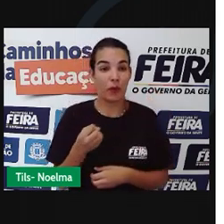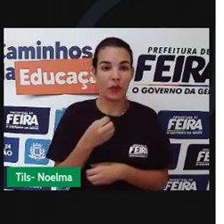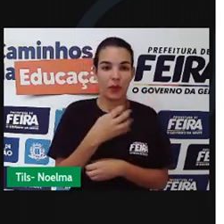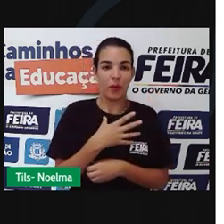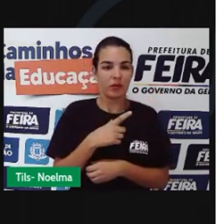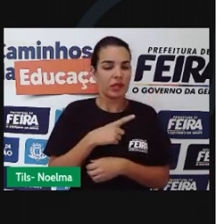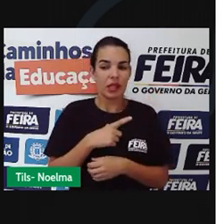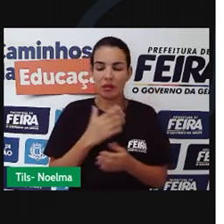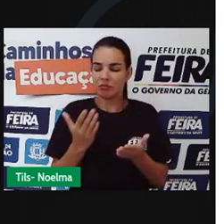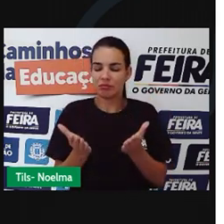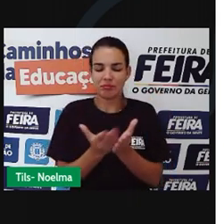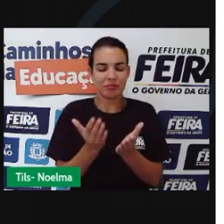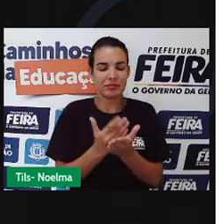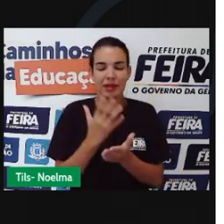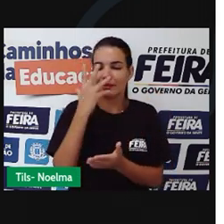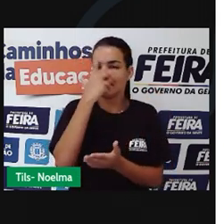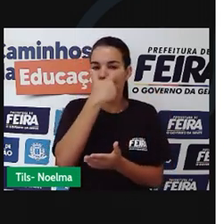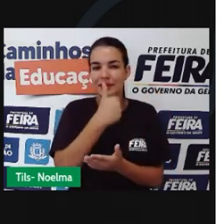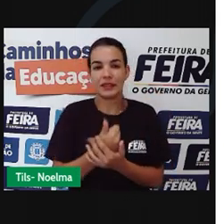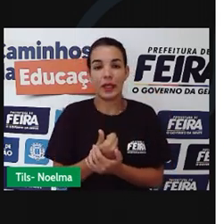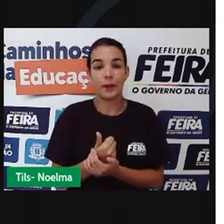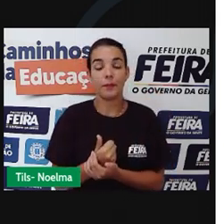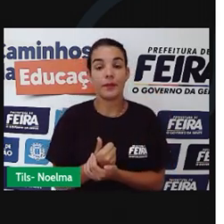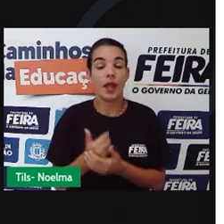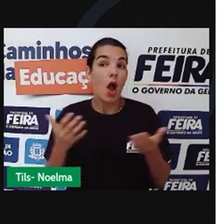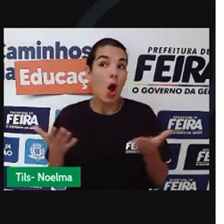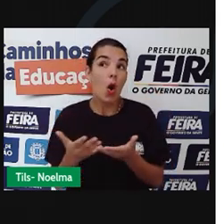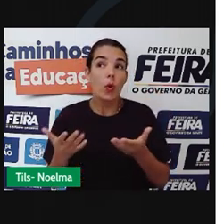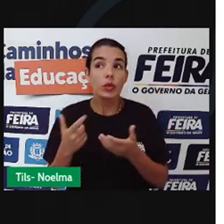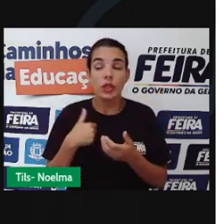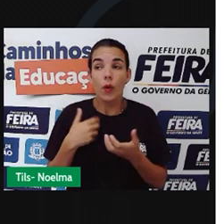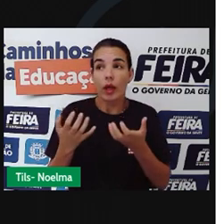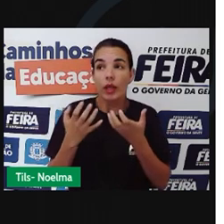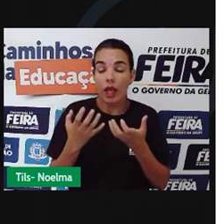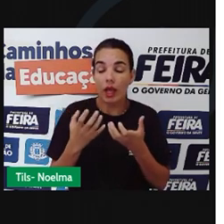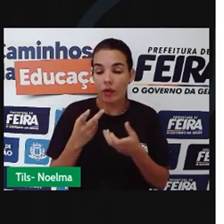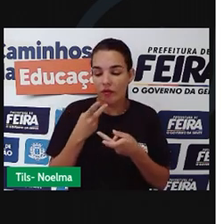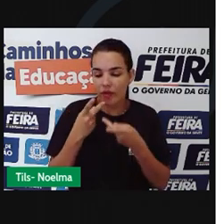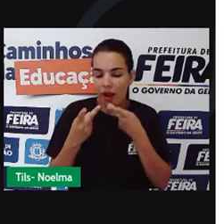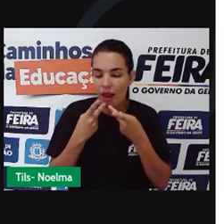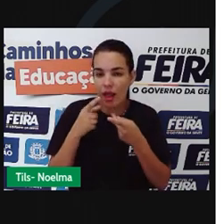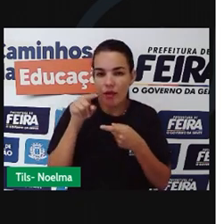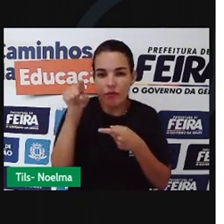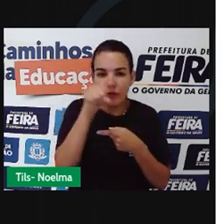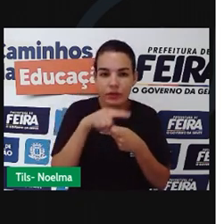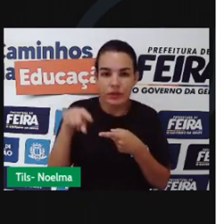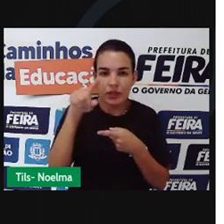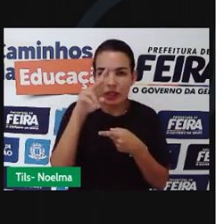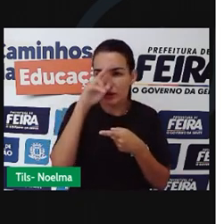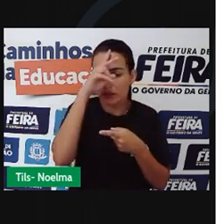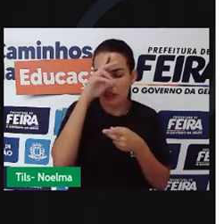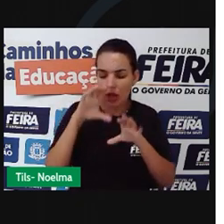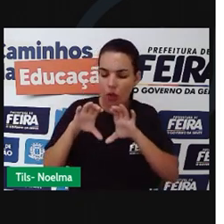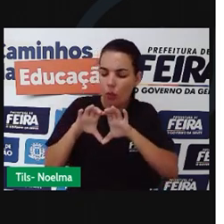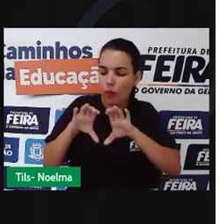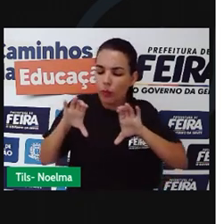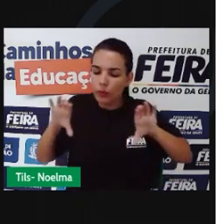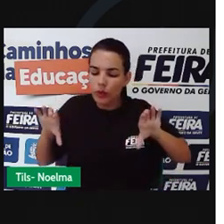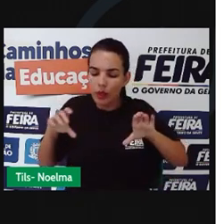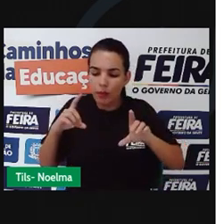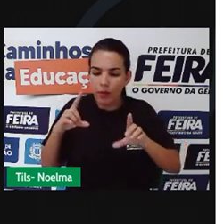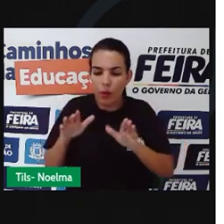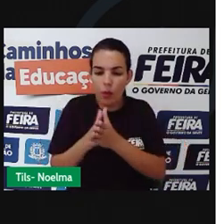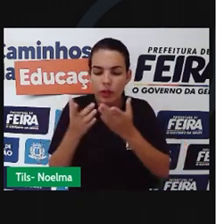lindíssimas dessa história. Eu resolvi contar o trecho em que o Pequeno Príncipe encontra